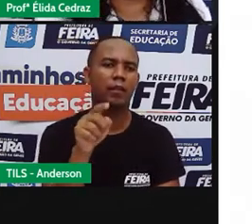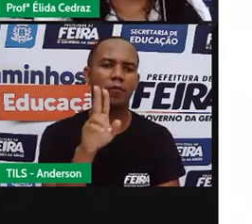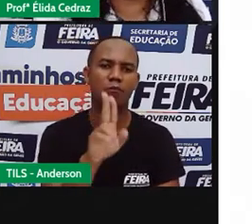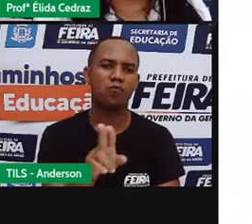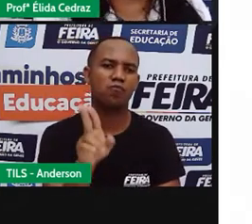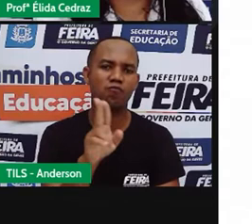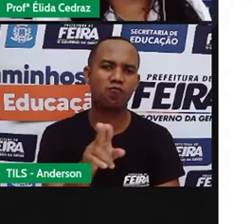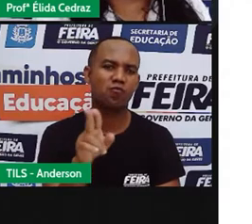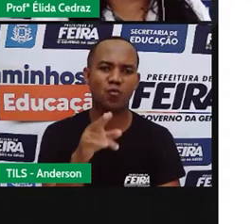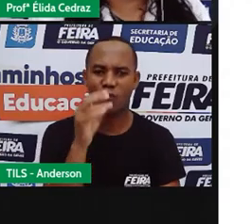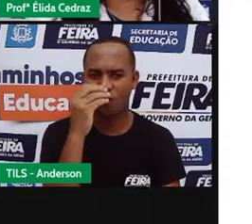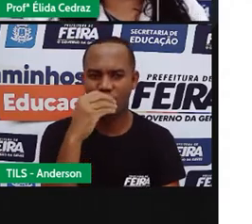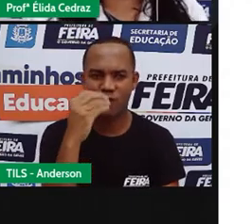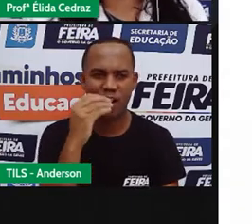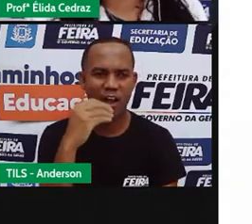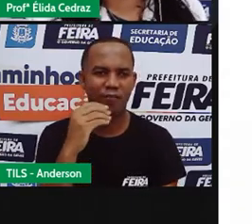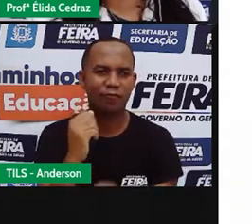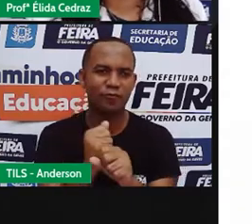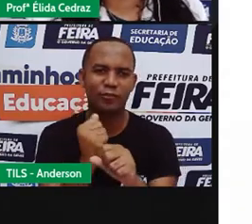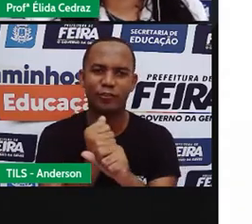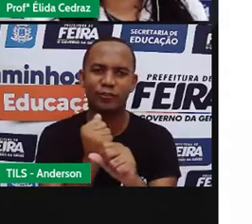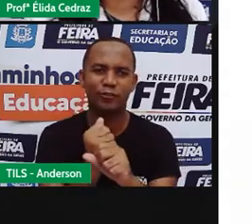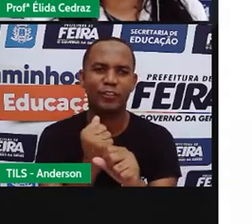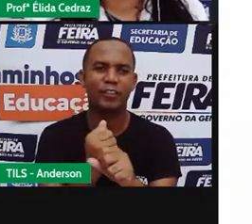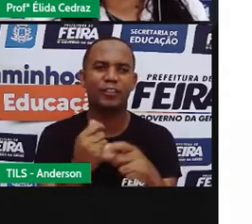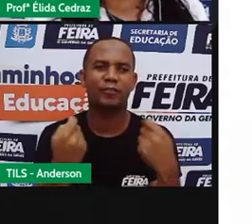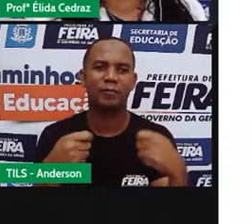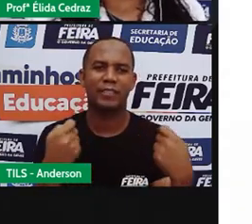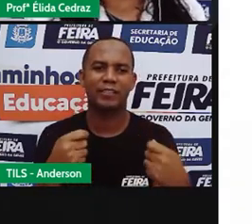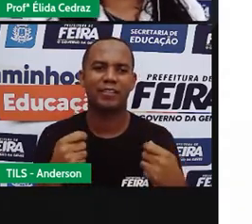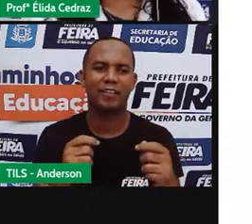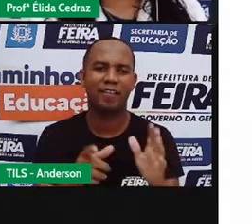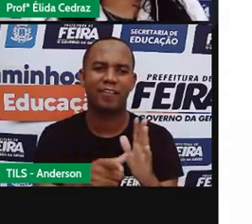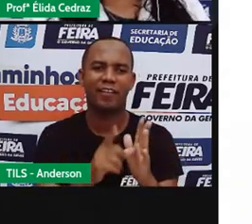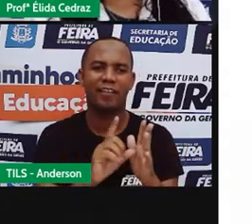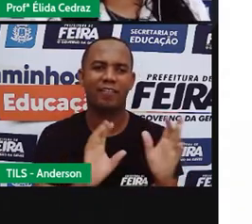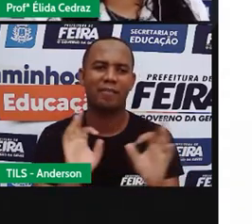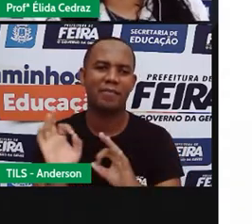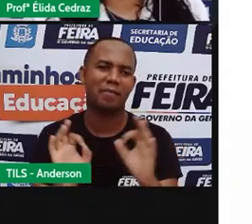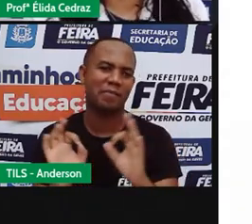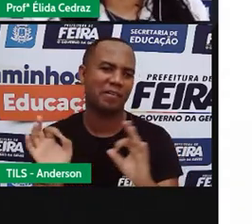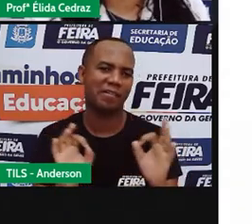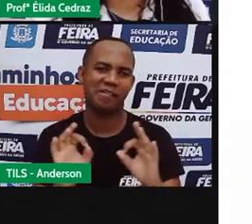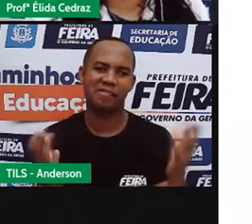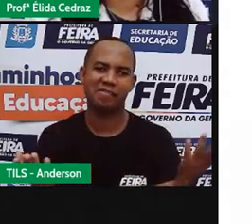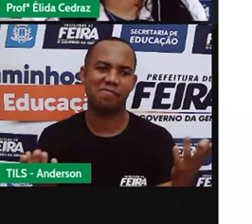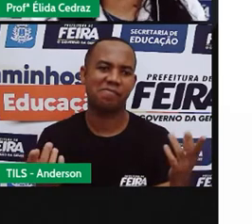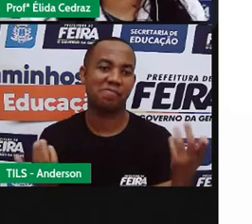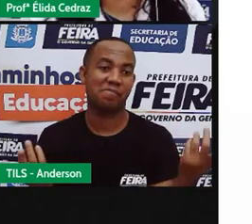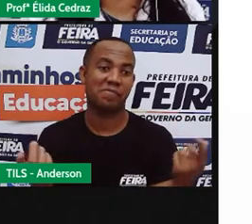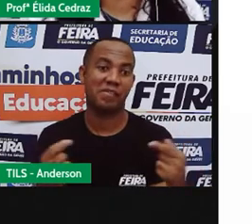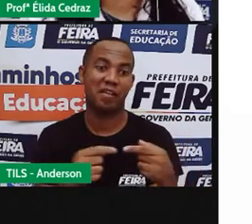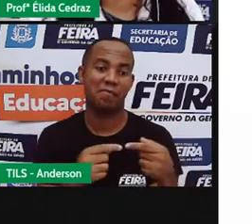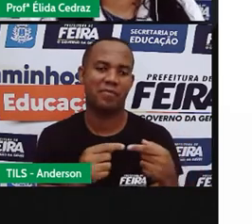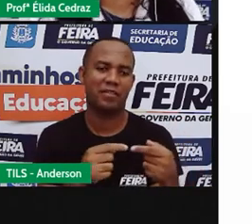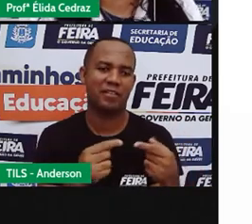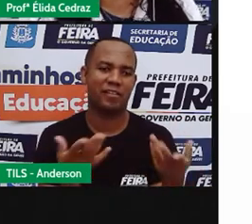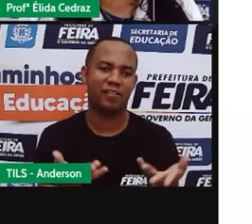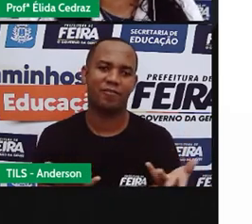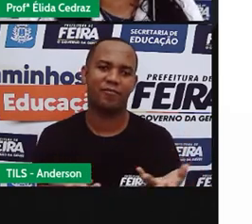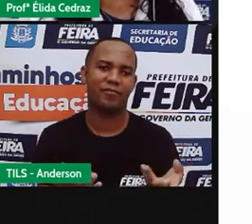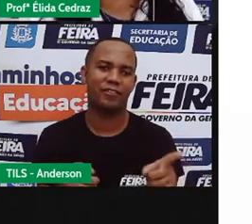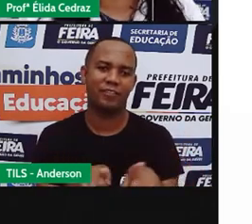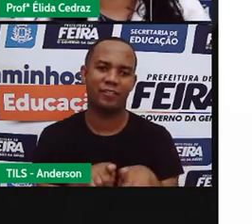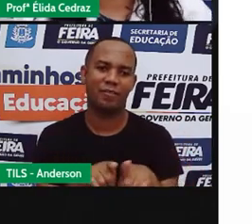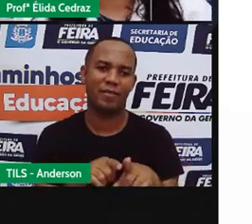encontrados na natureza, eles não passaram por um placar, eles não foram adaptados e adaptados para